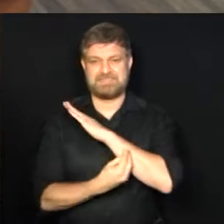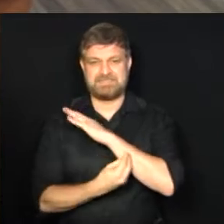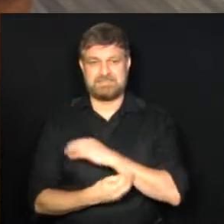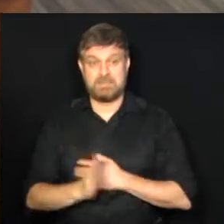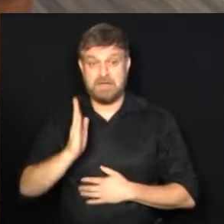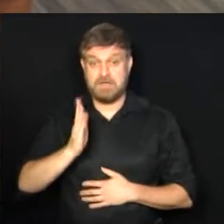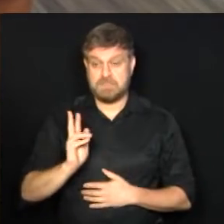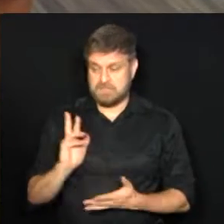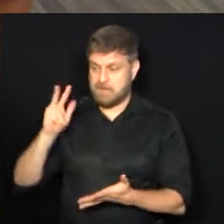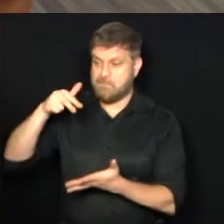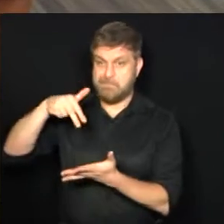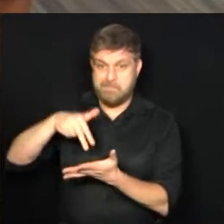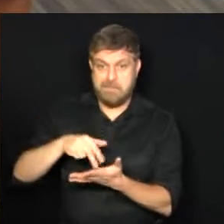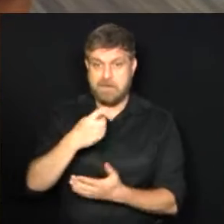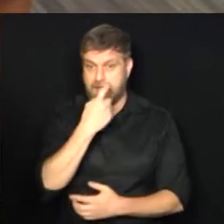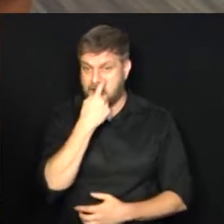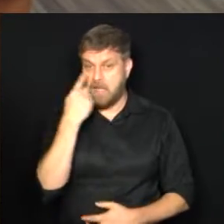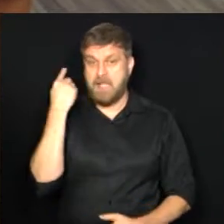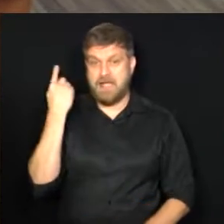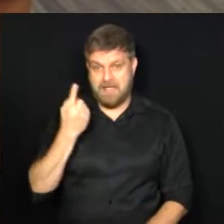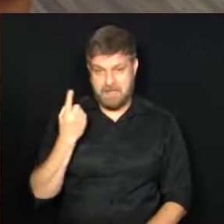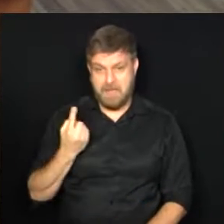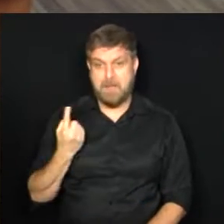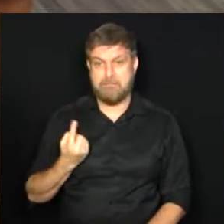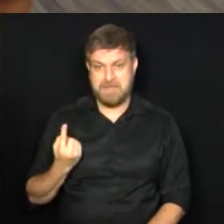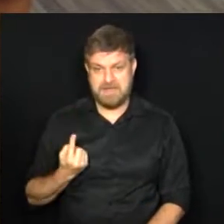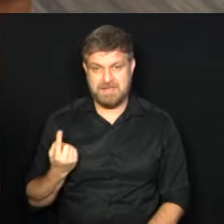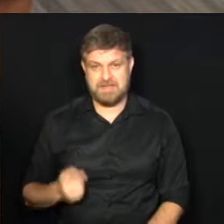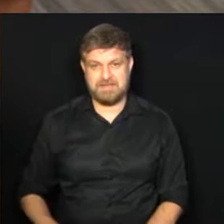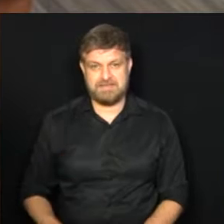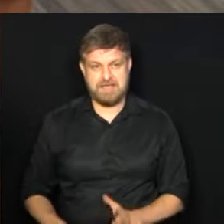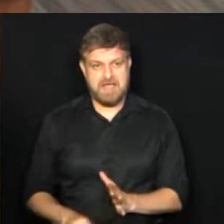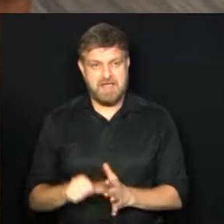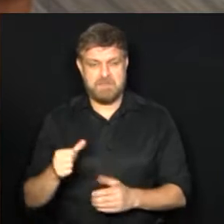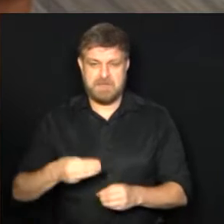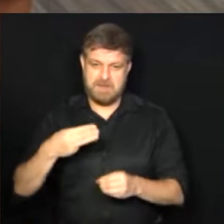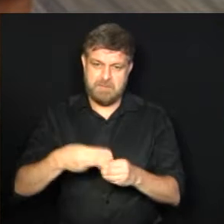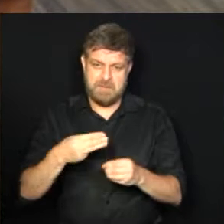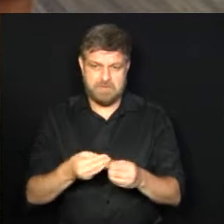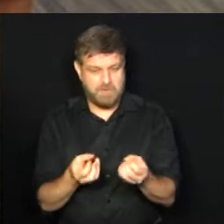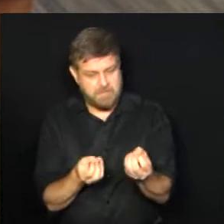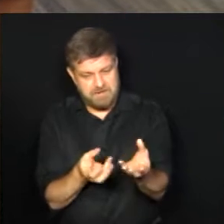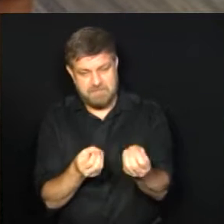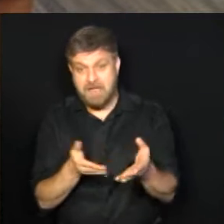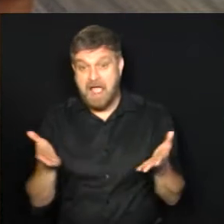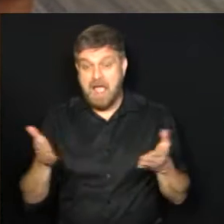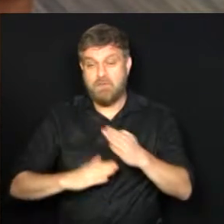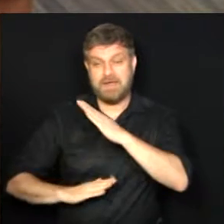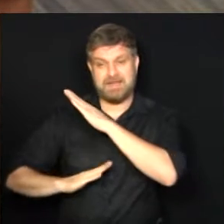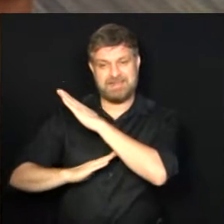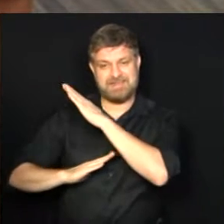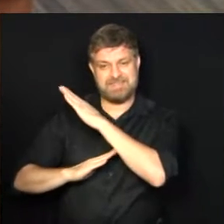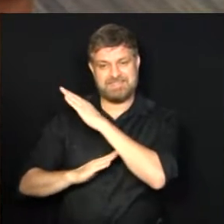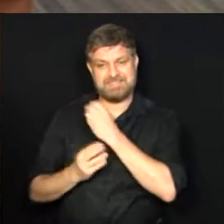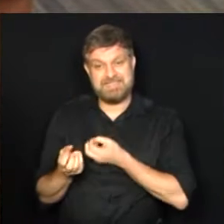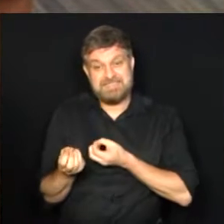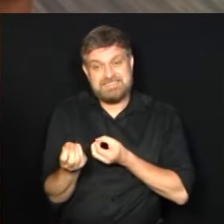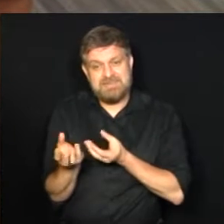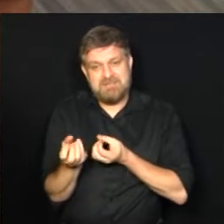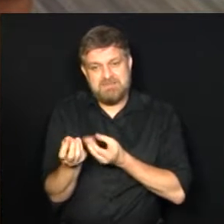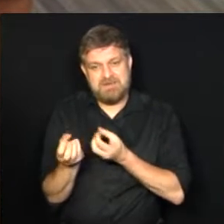Já está de volta aqui nos nossos estúdios a Mina Abreu, primeiro com as notícias da Metrópole e agora com as notícias do